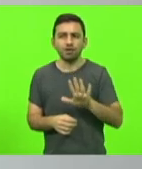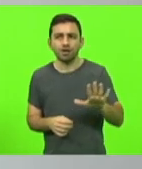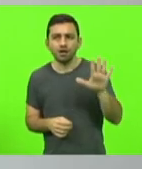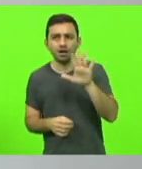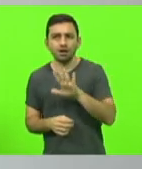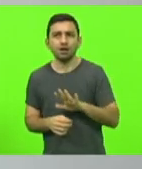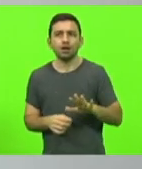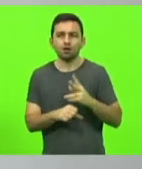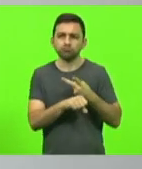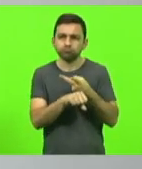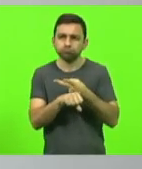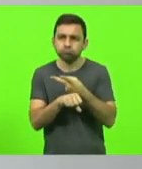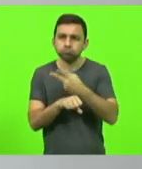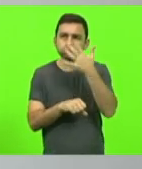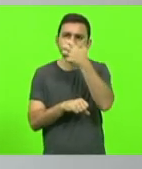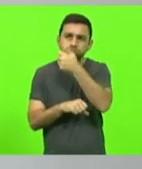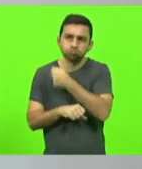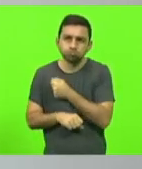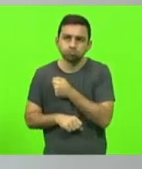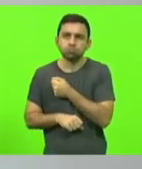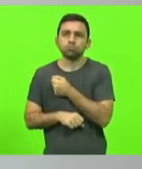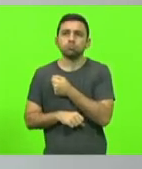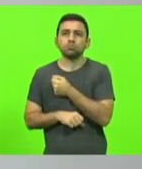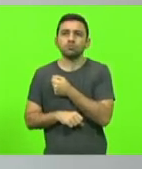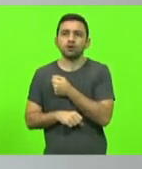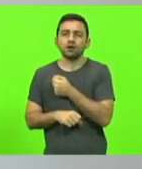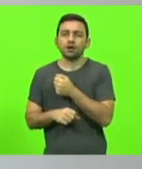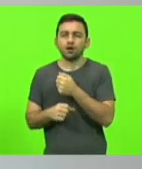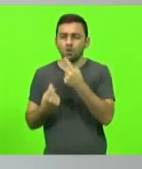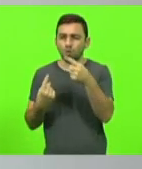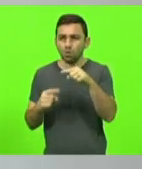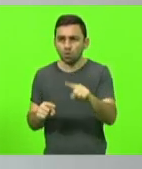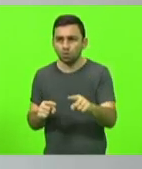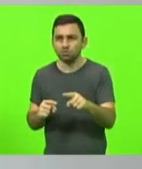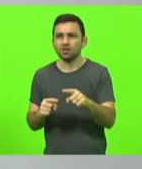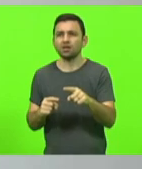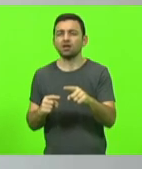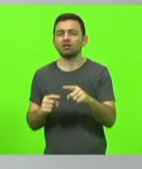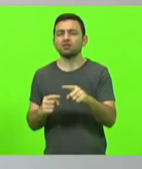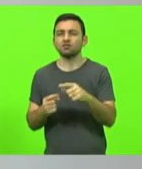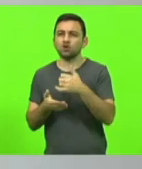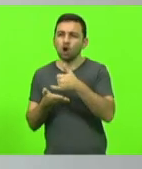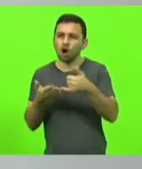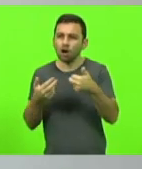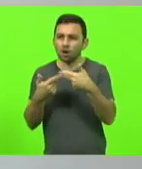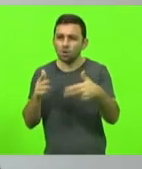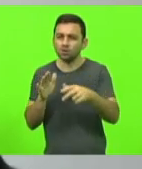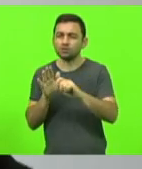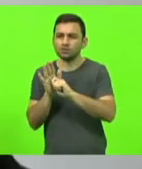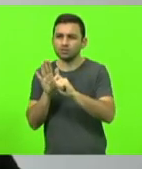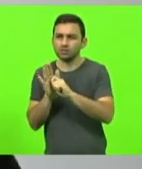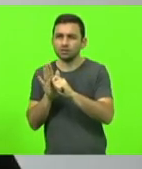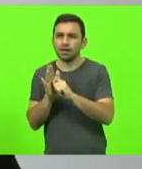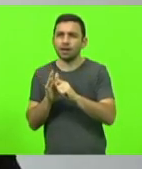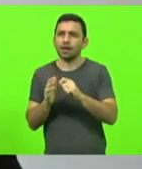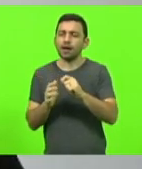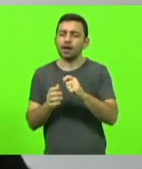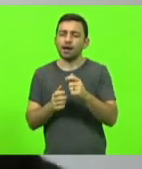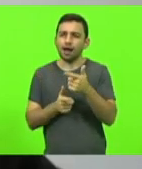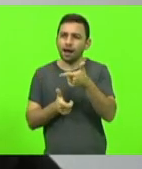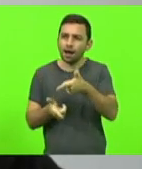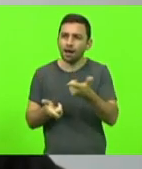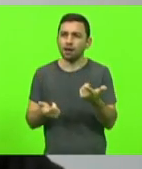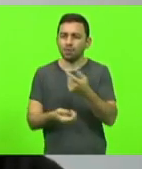busca e salvamento, resgate, contra tráfico de drogas, contra contrabando de armas e artefatos explosivos.